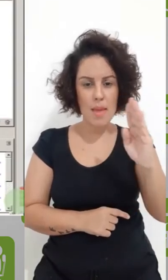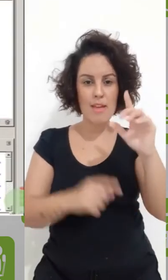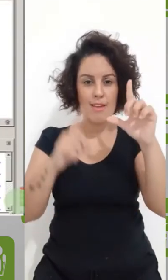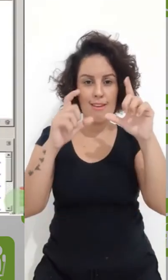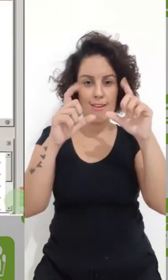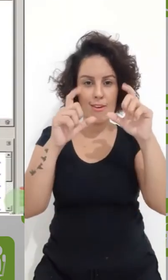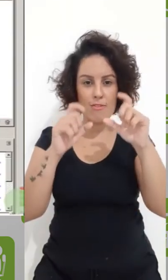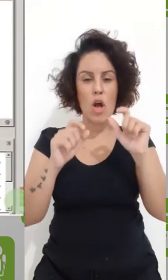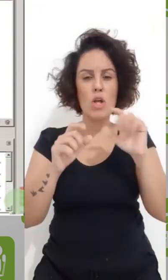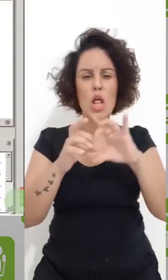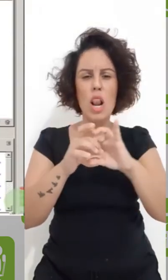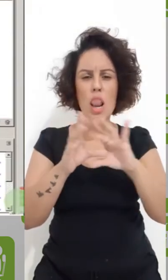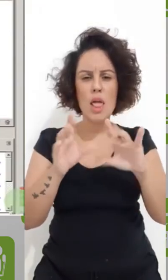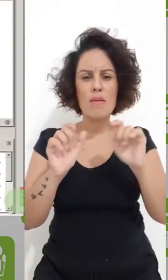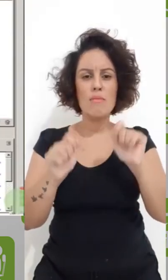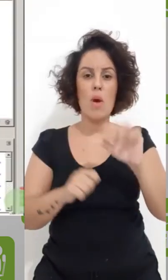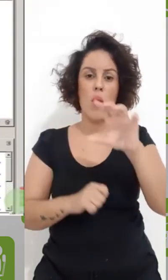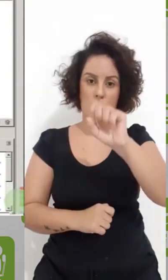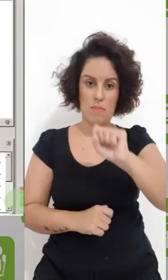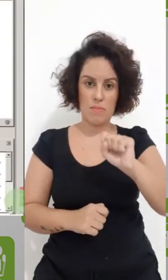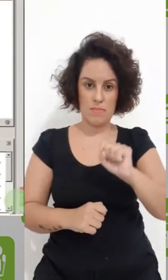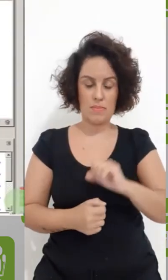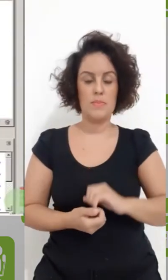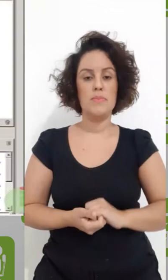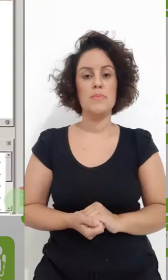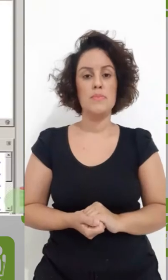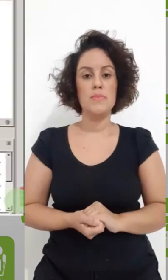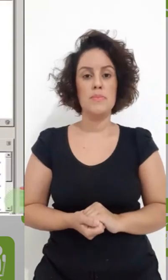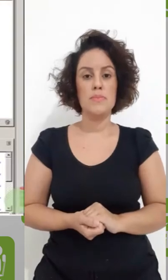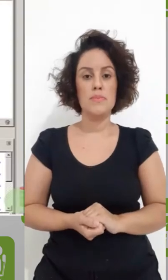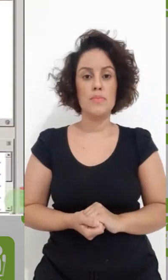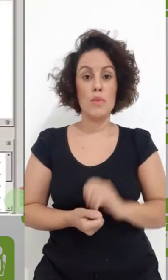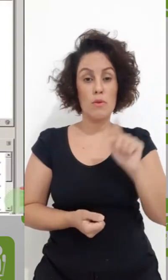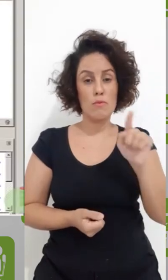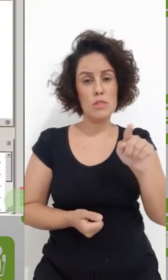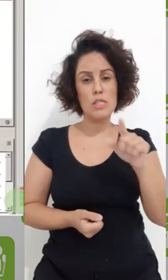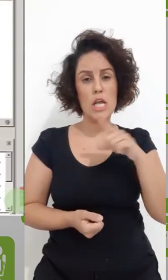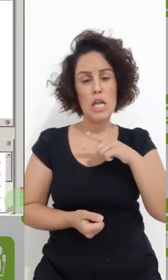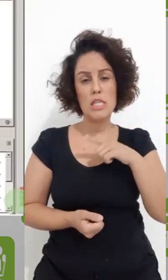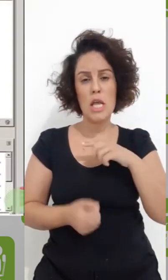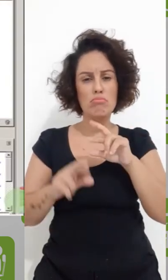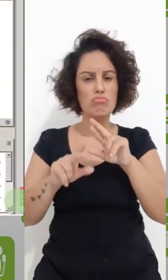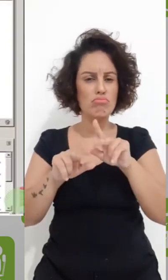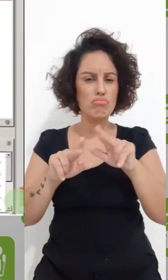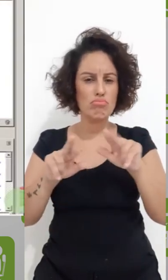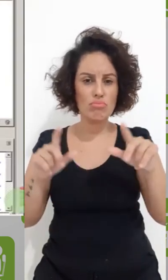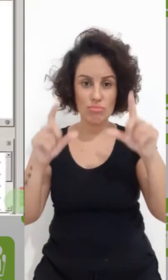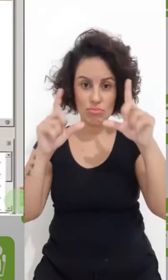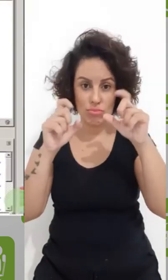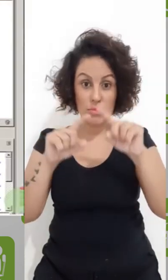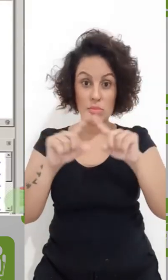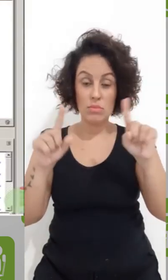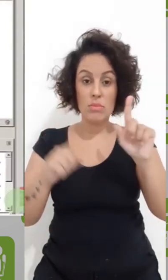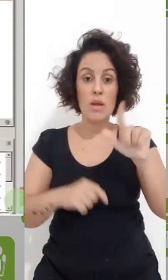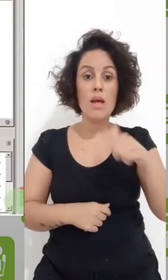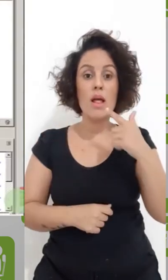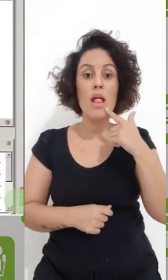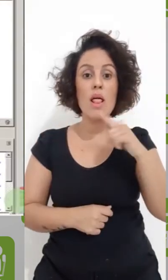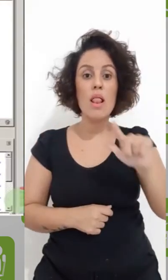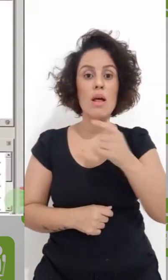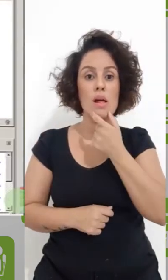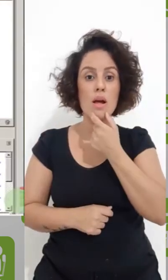direito autoral liberado. Tem várias opções de foto, o site está em inglês,